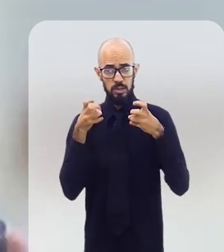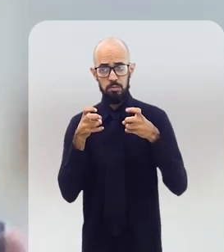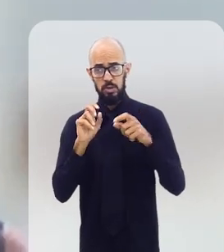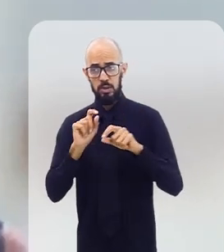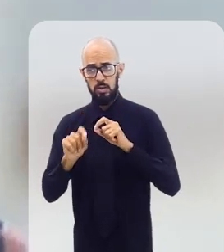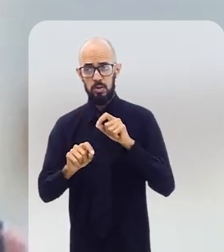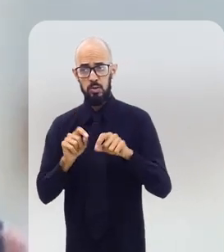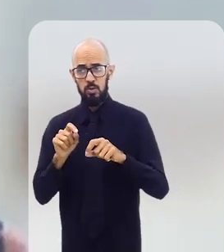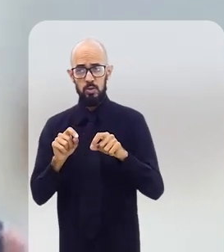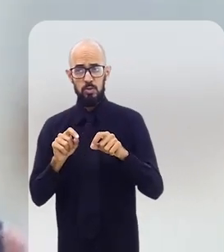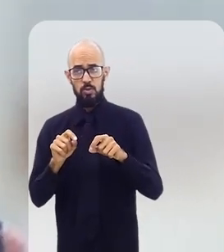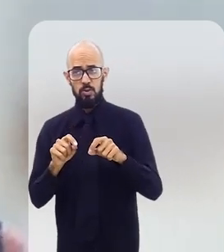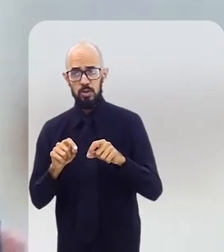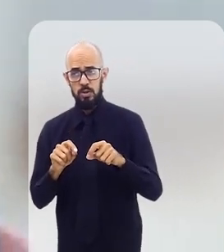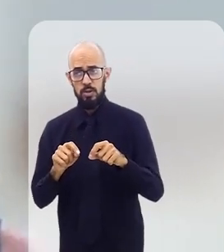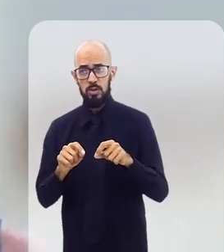né,